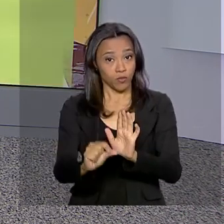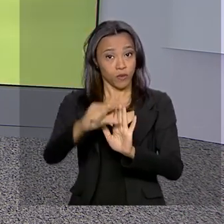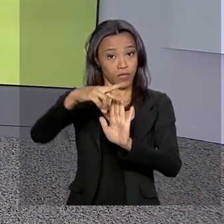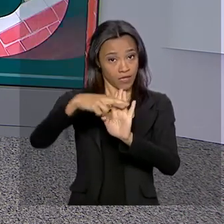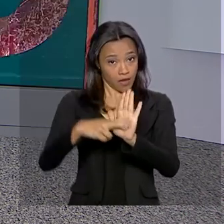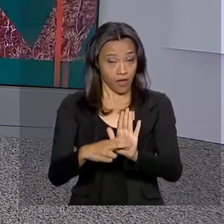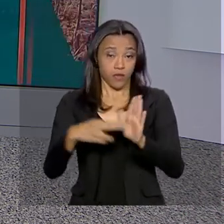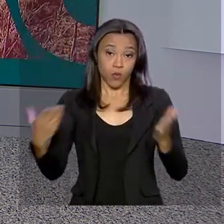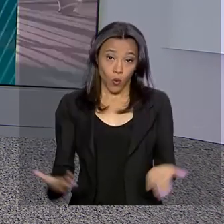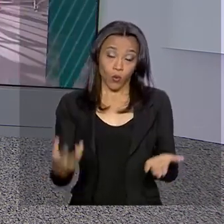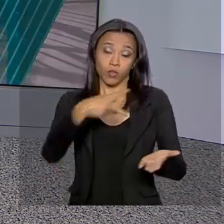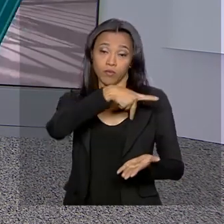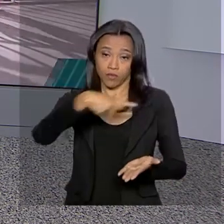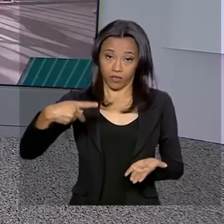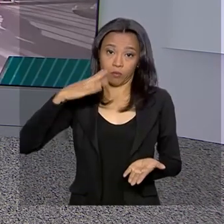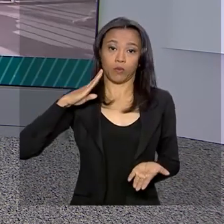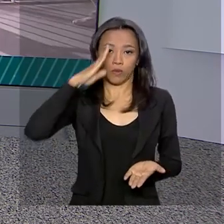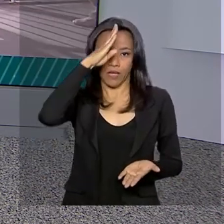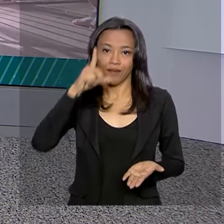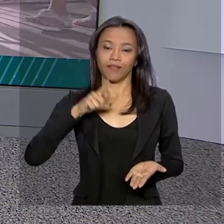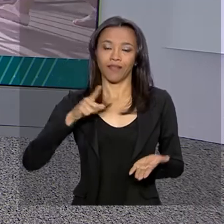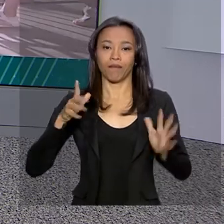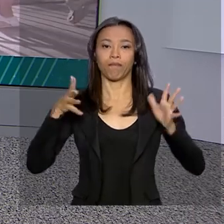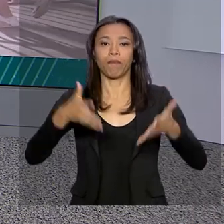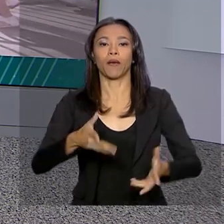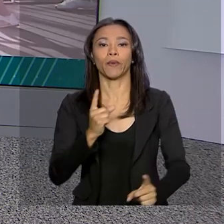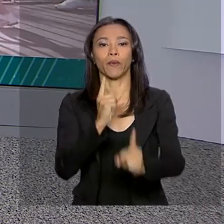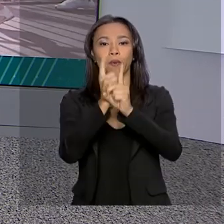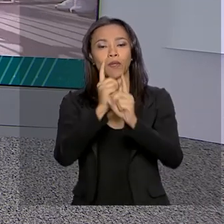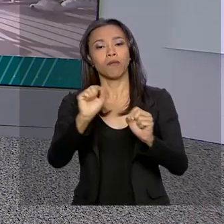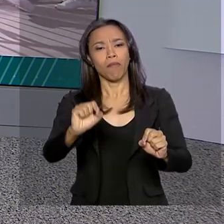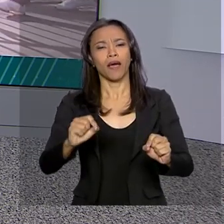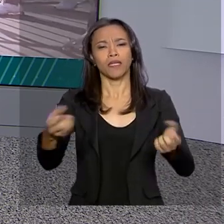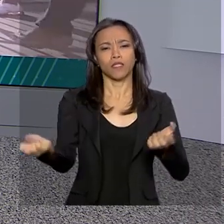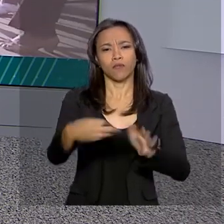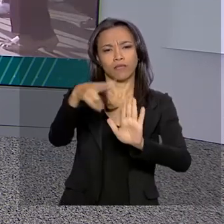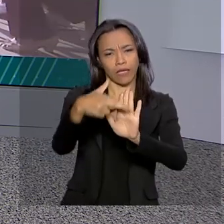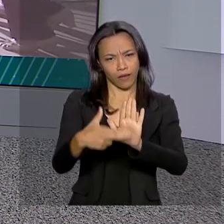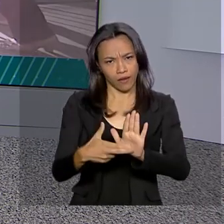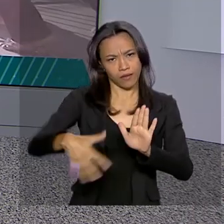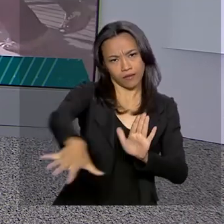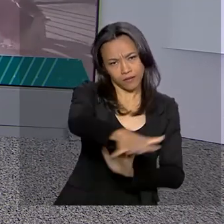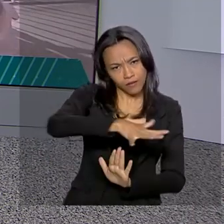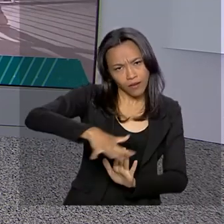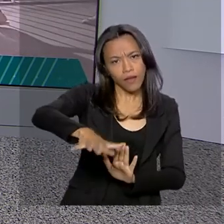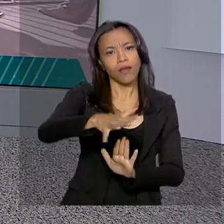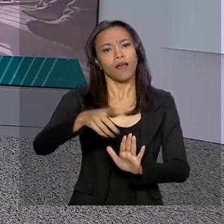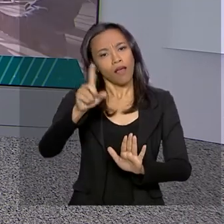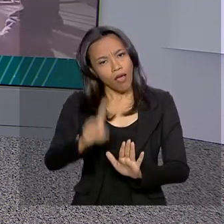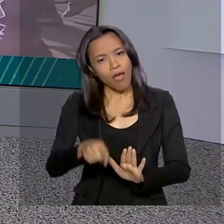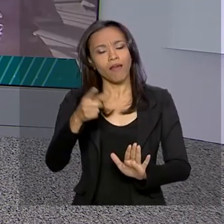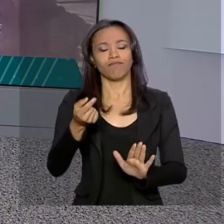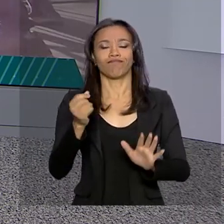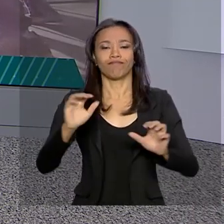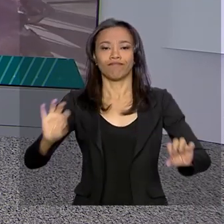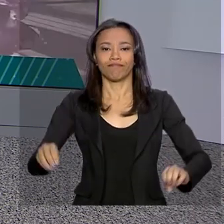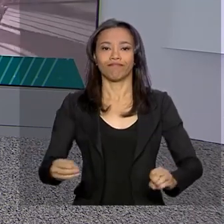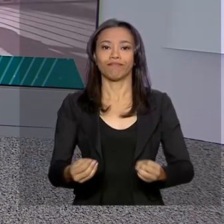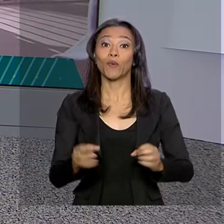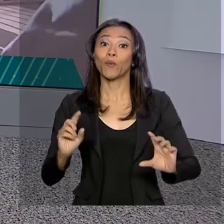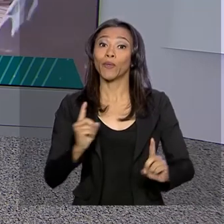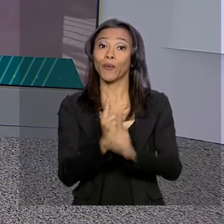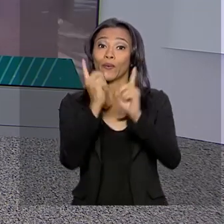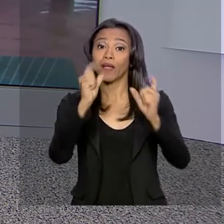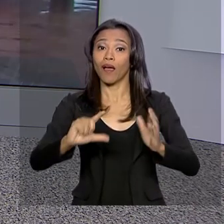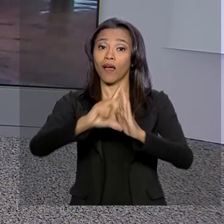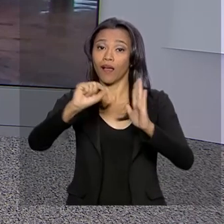participa hoje de uma cerimônia para modernização das normas da saúde e segurança do trabalho. O evento será no Palácio do Planalto. E é